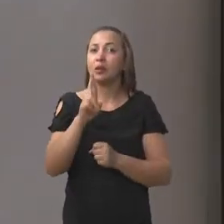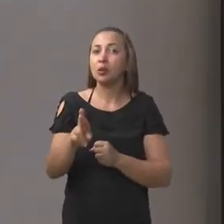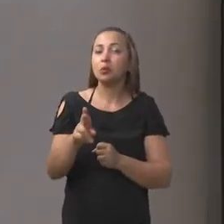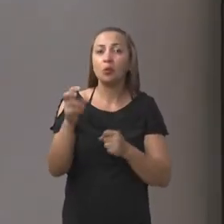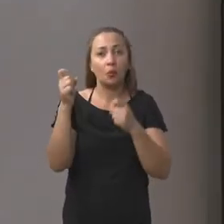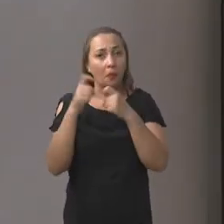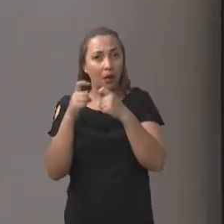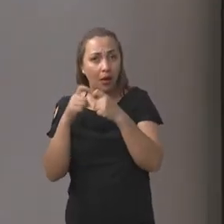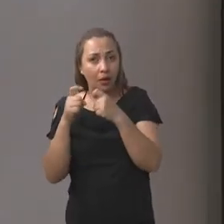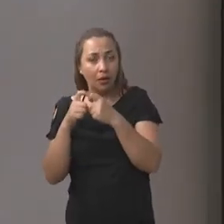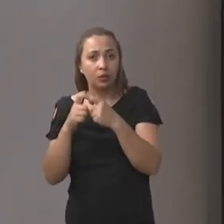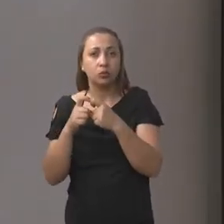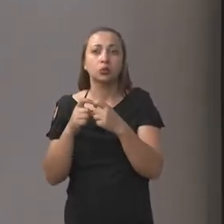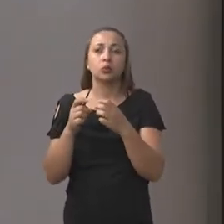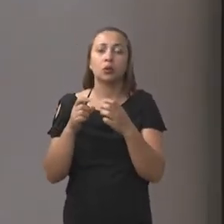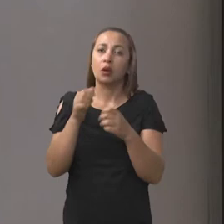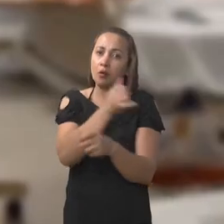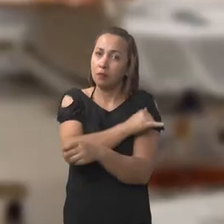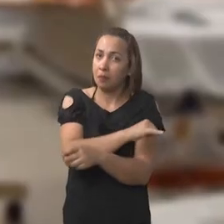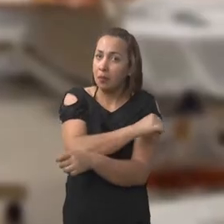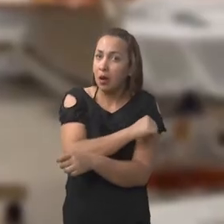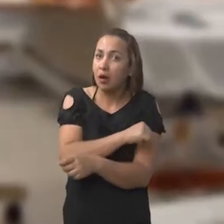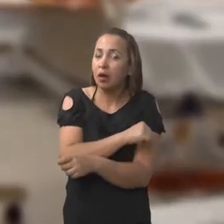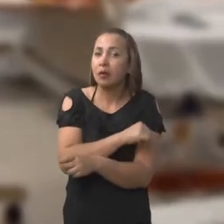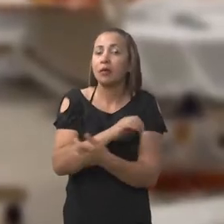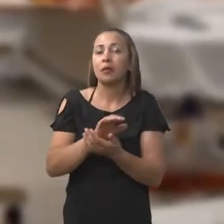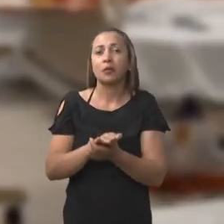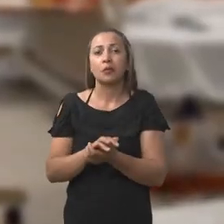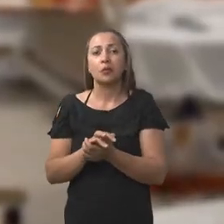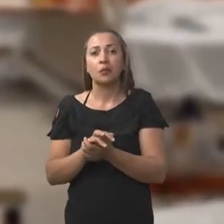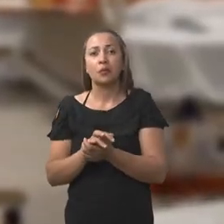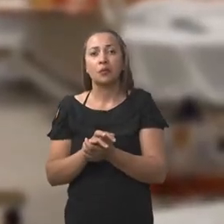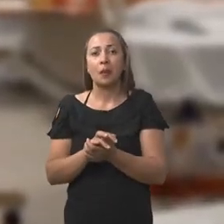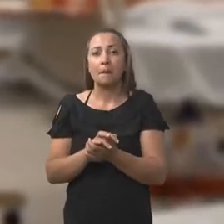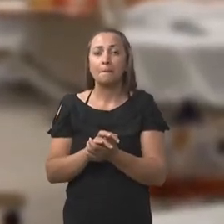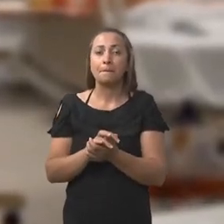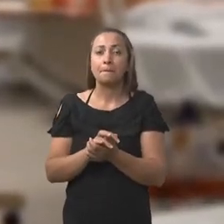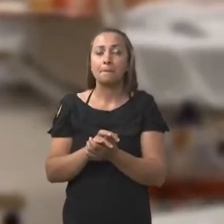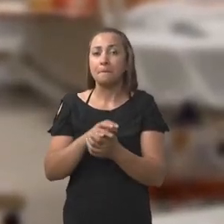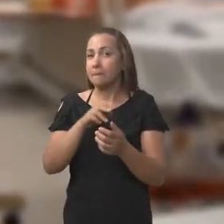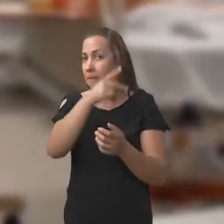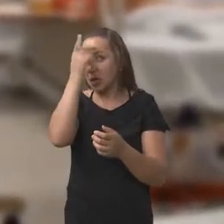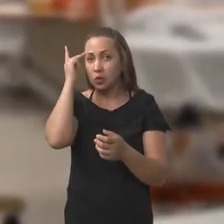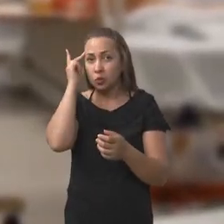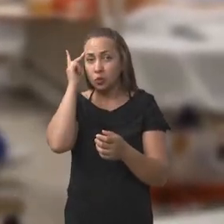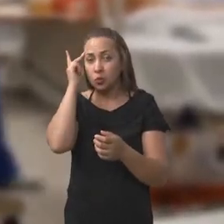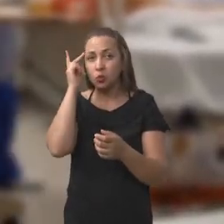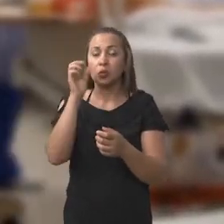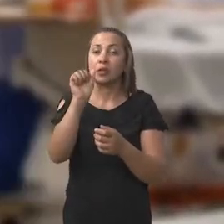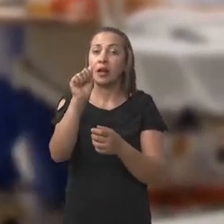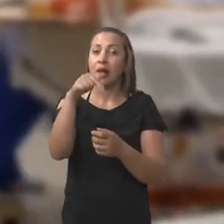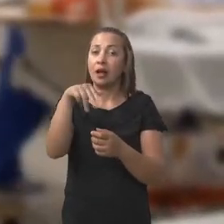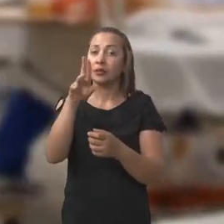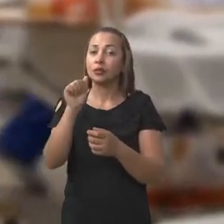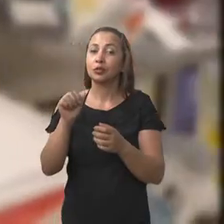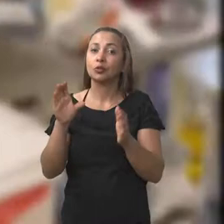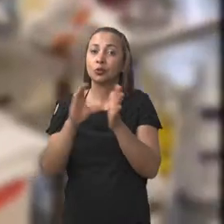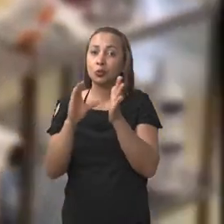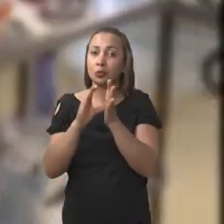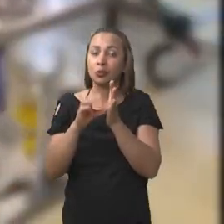respondeu foram médicos, enfermeiros, agente comunitário de saúde foi a maioria,